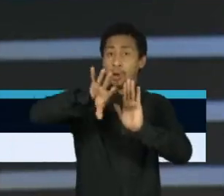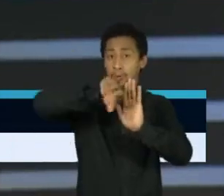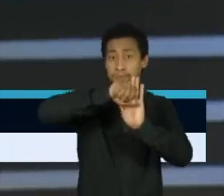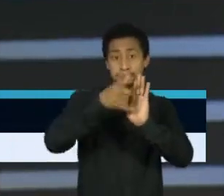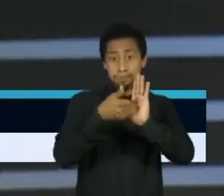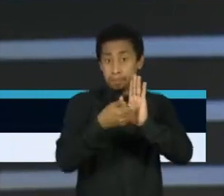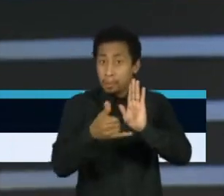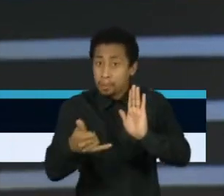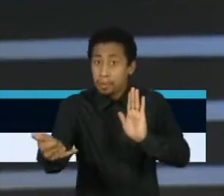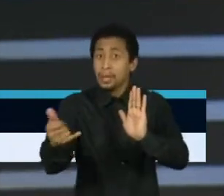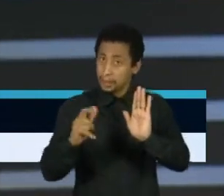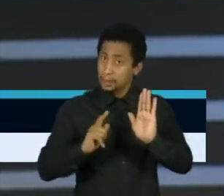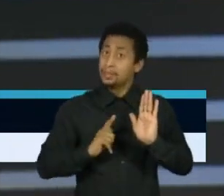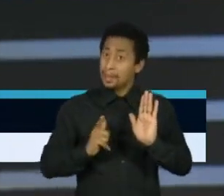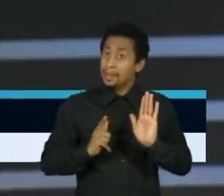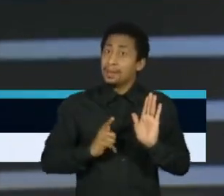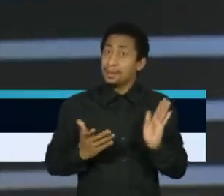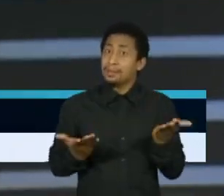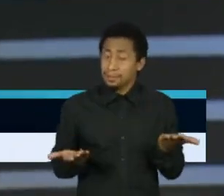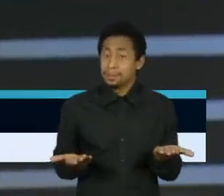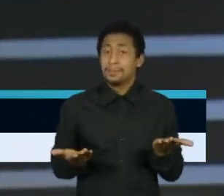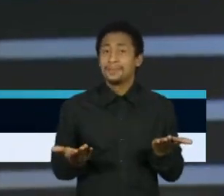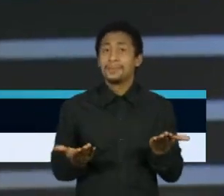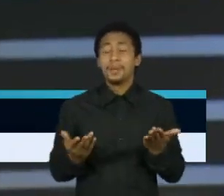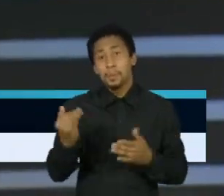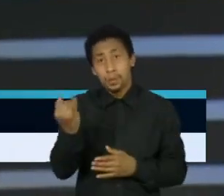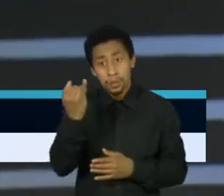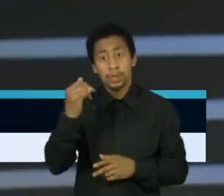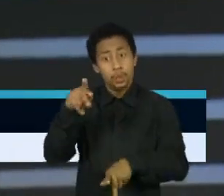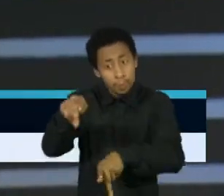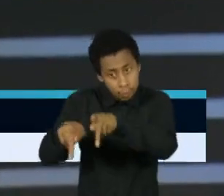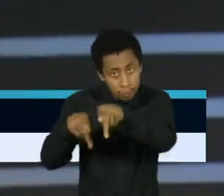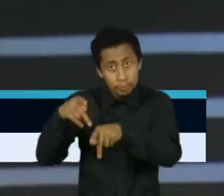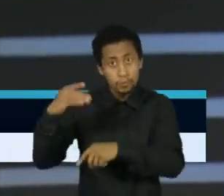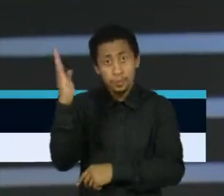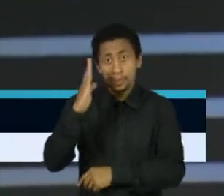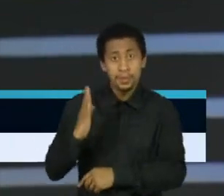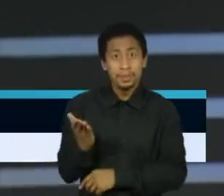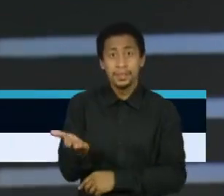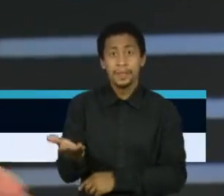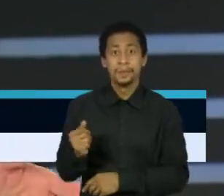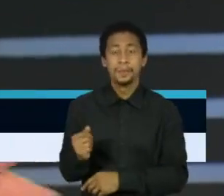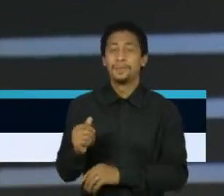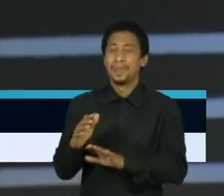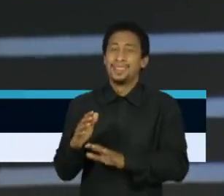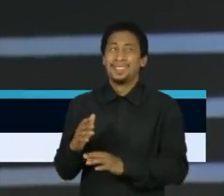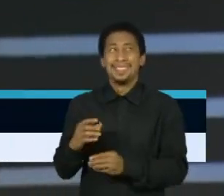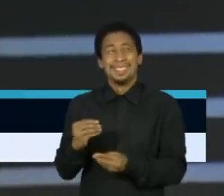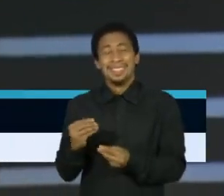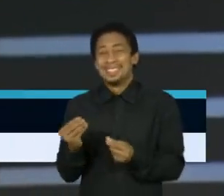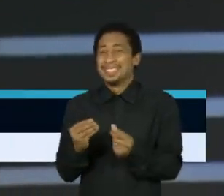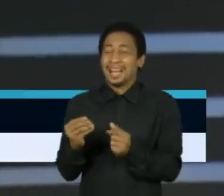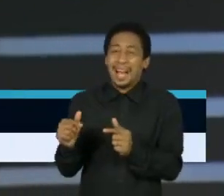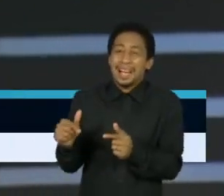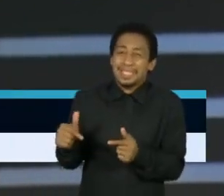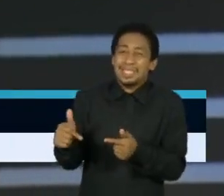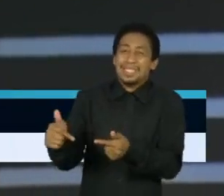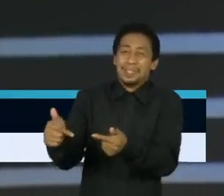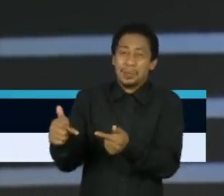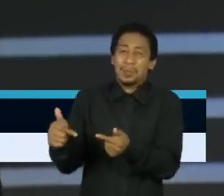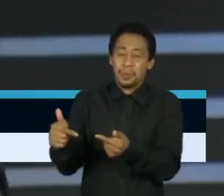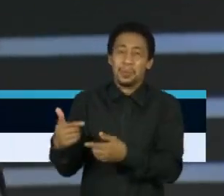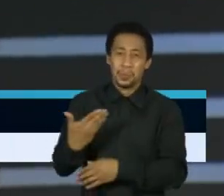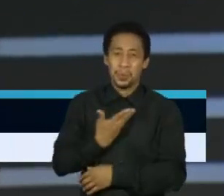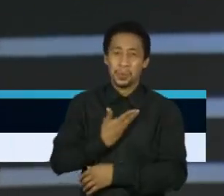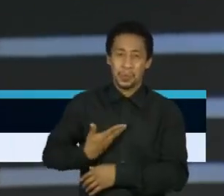interessa ao brasileiro. E eu acho que essa postura que o Brasil adota a partir do governo Bolsonaro, de que,